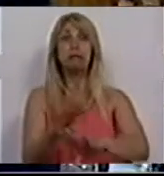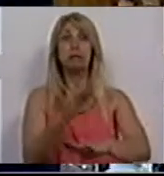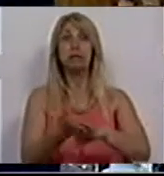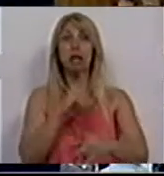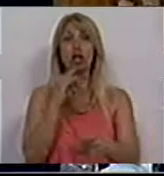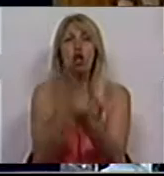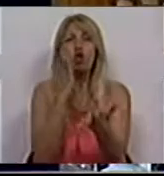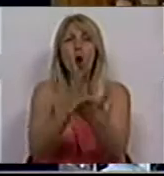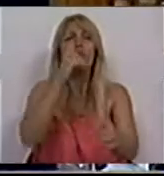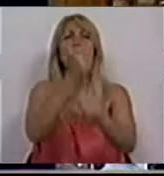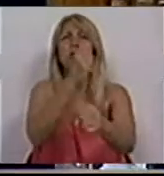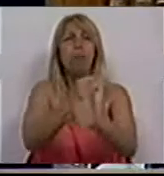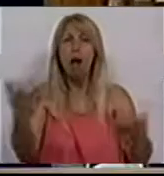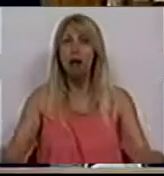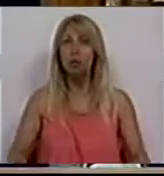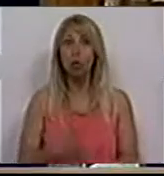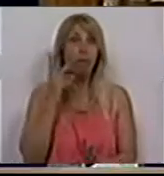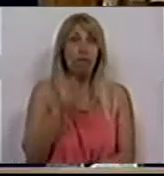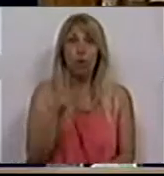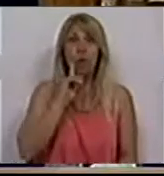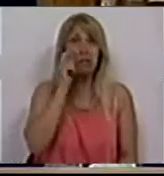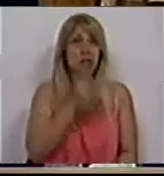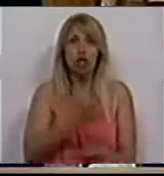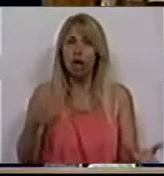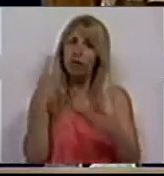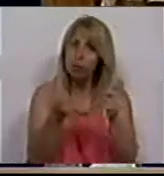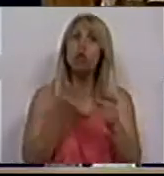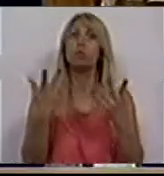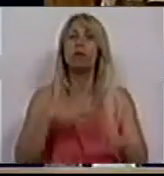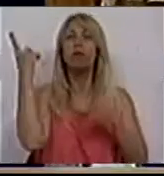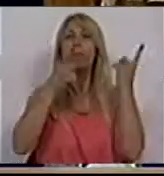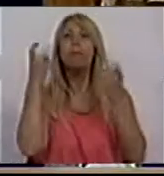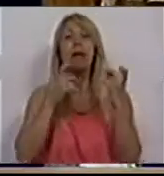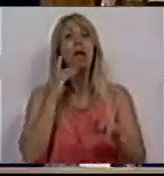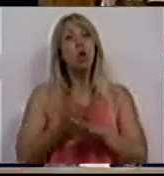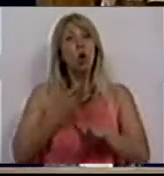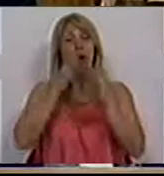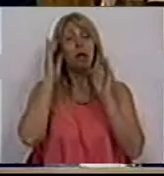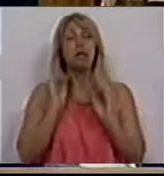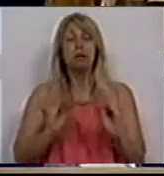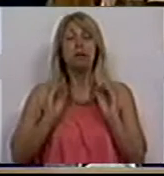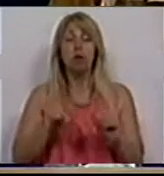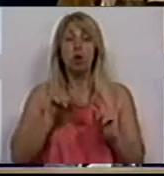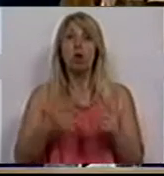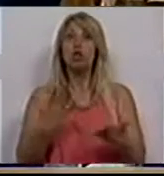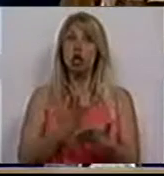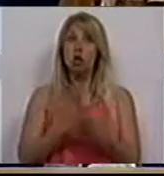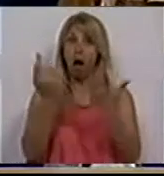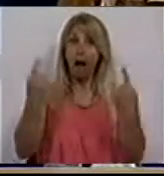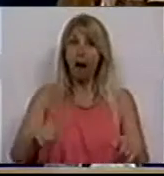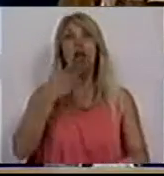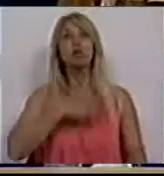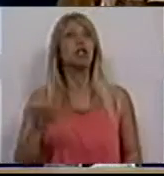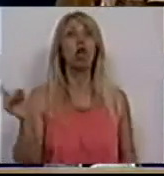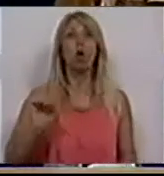Vamos discutir todos estes temas de violência de género. Vamos pensar se a educação sexual que existe ou não hoje nas escolas é suficiente para